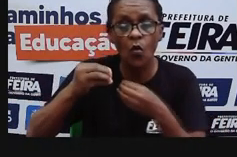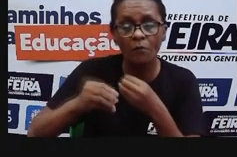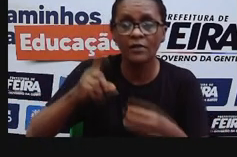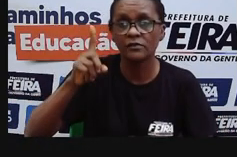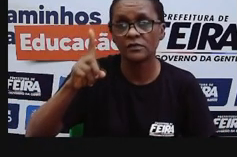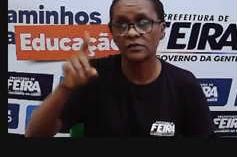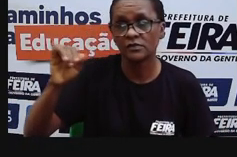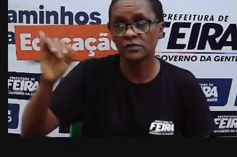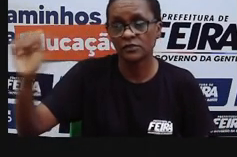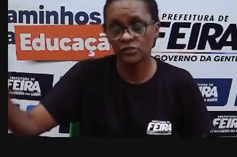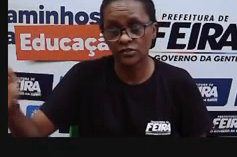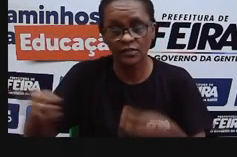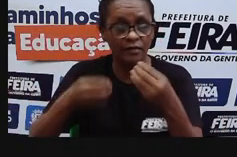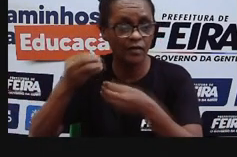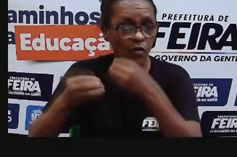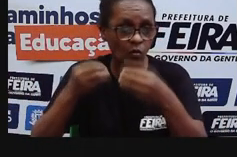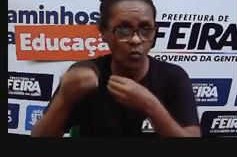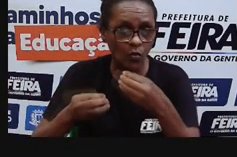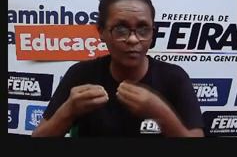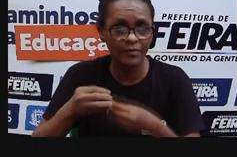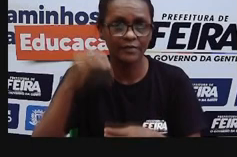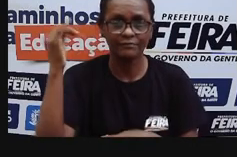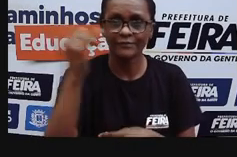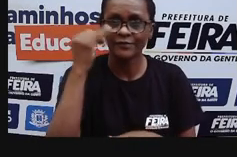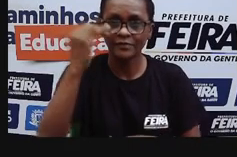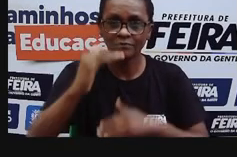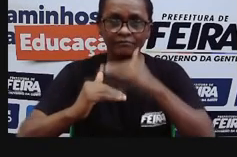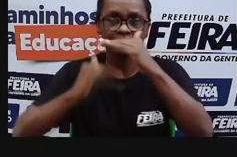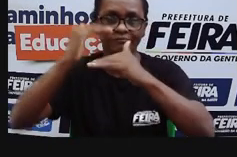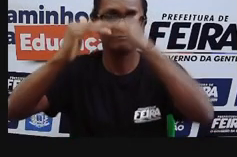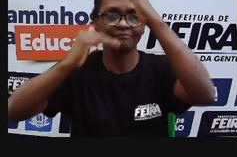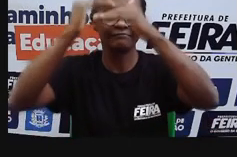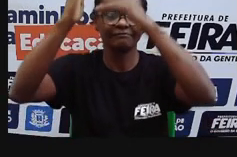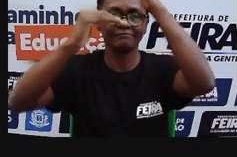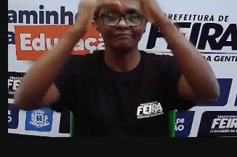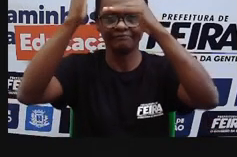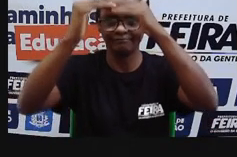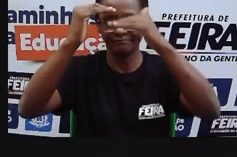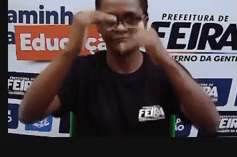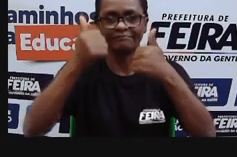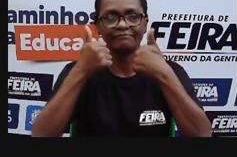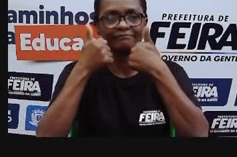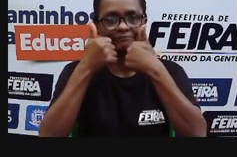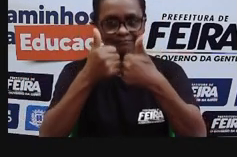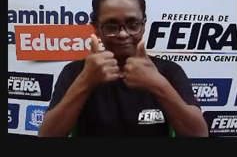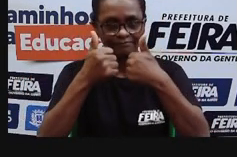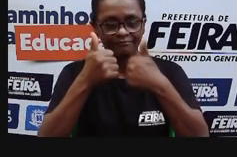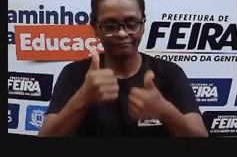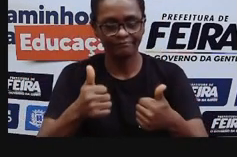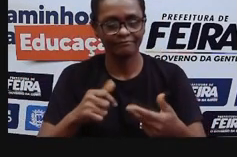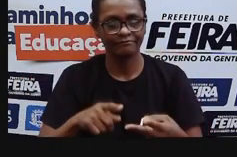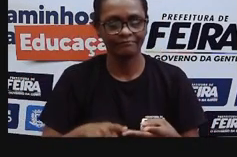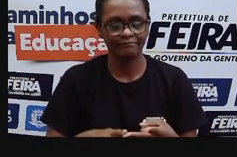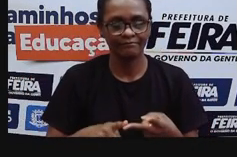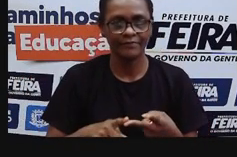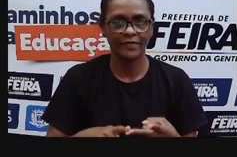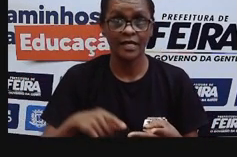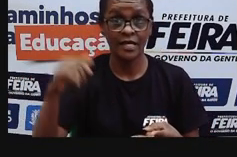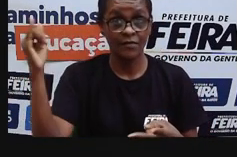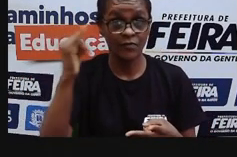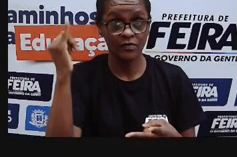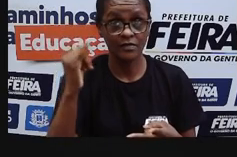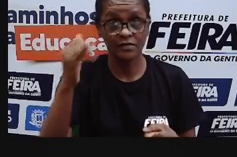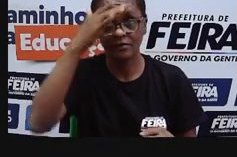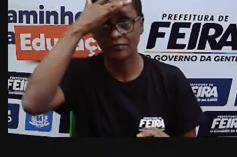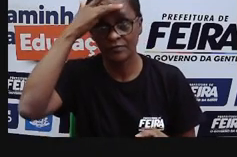mundo do trabalho, decorrentes do desenvolvimento de novos materiais e tecnologias, como a automação e a informatização.